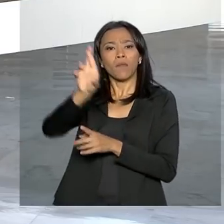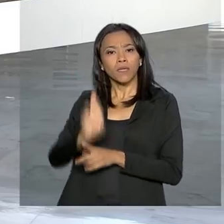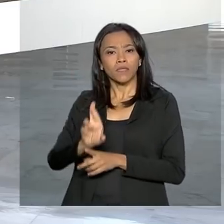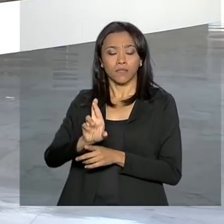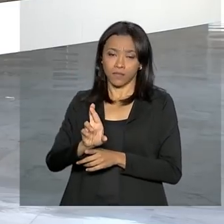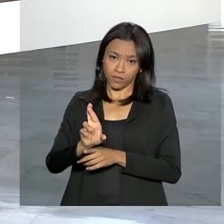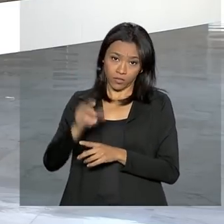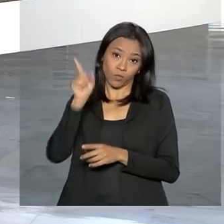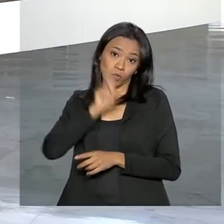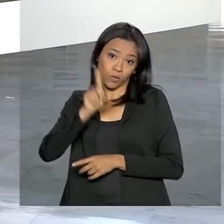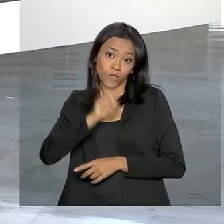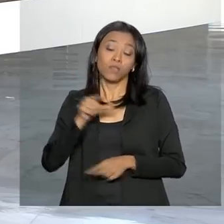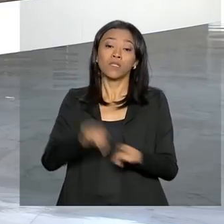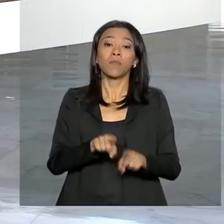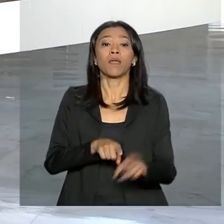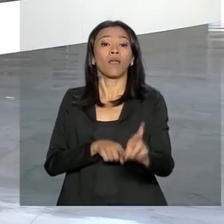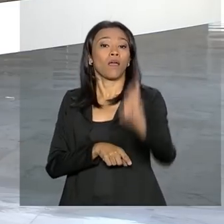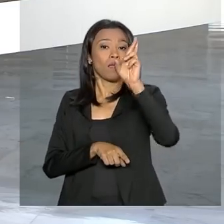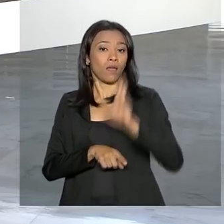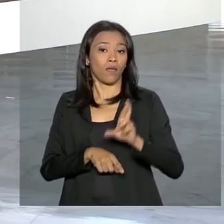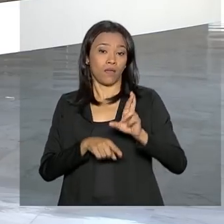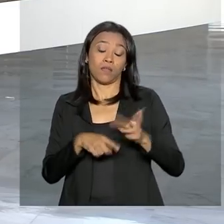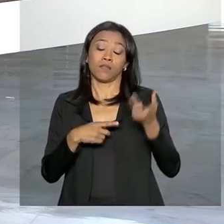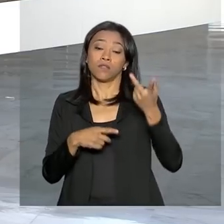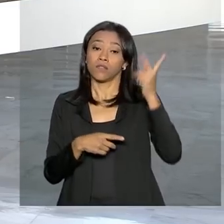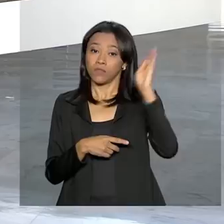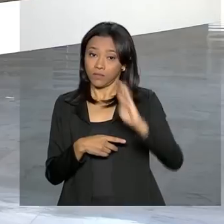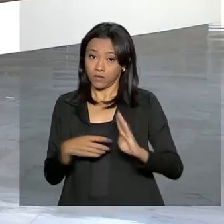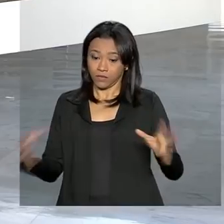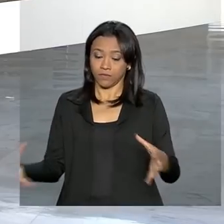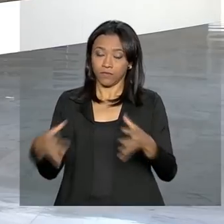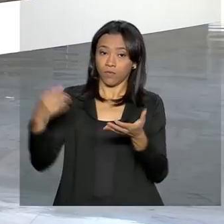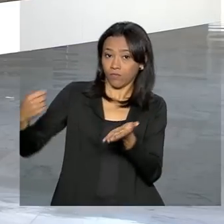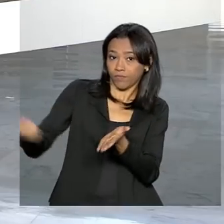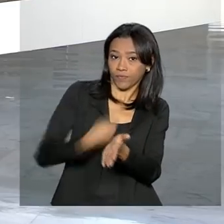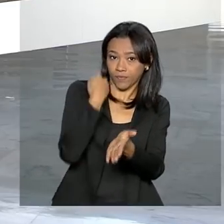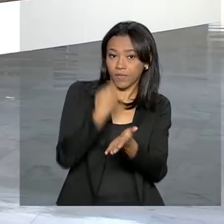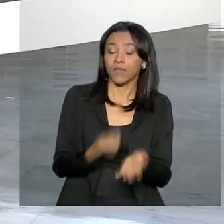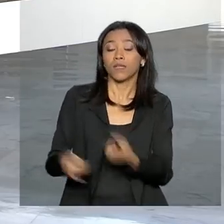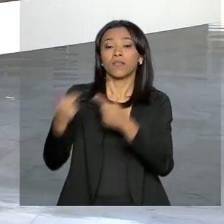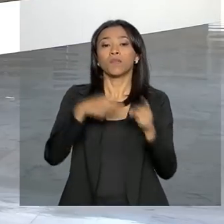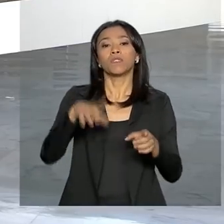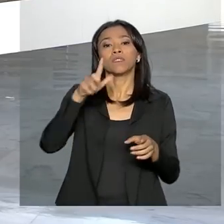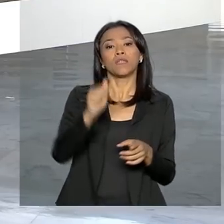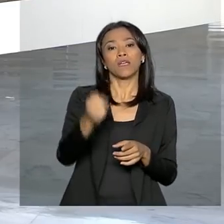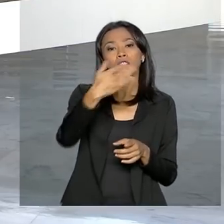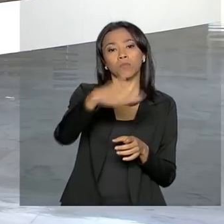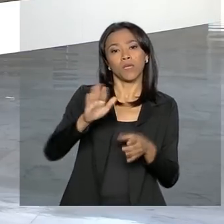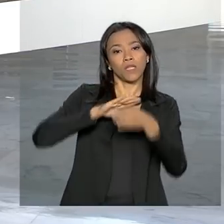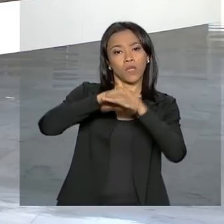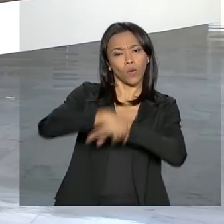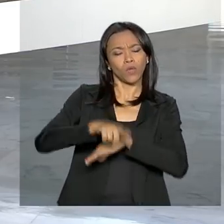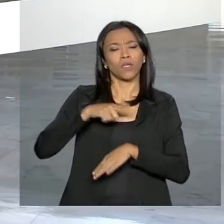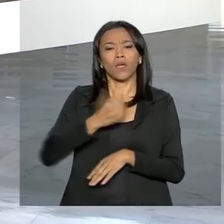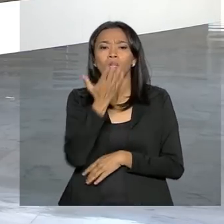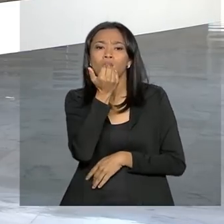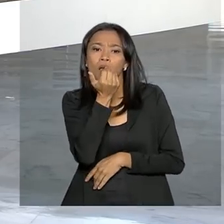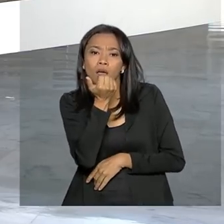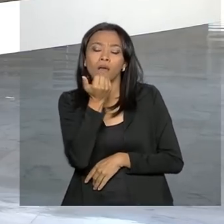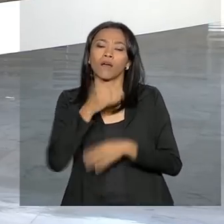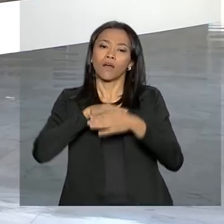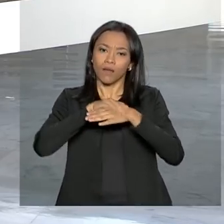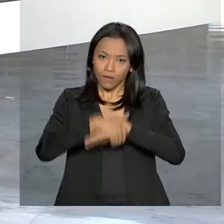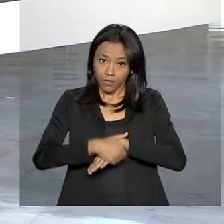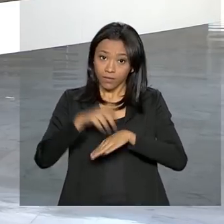e dos Estados Unidos. E às sete e meia da noite, o presidente Jair Bolsonaro participa de um jantar oferecido pelo